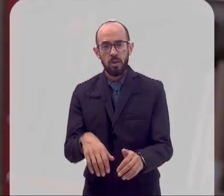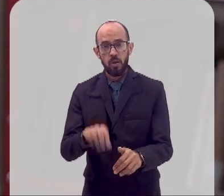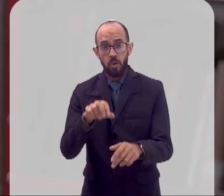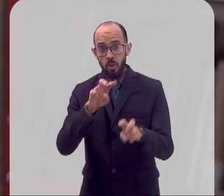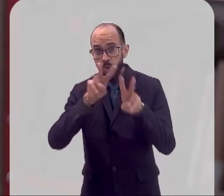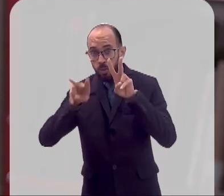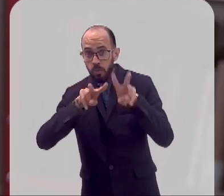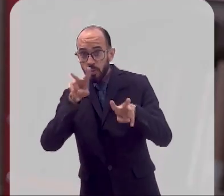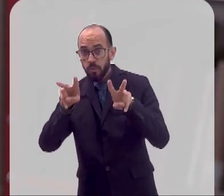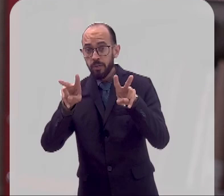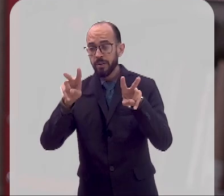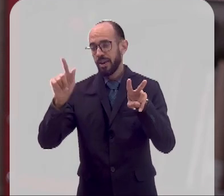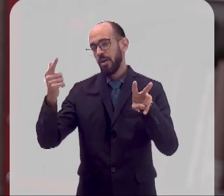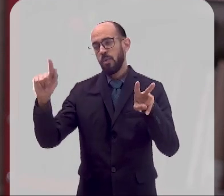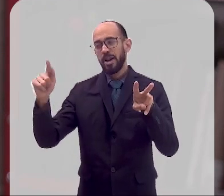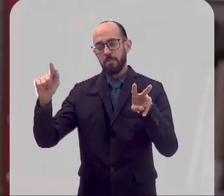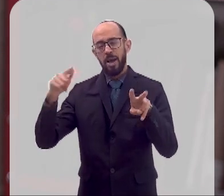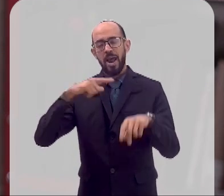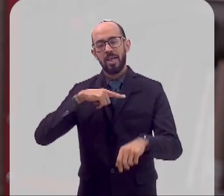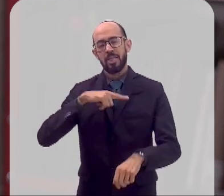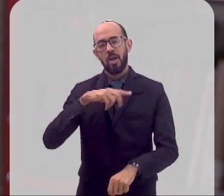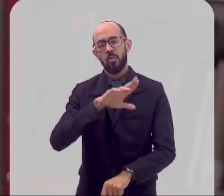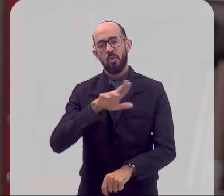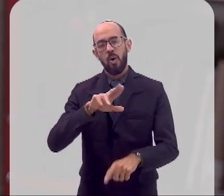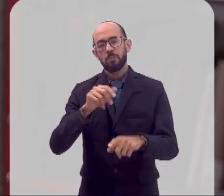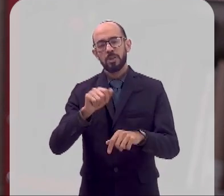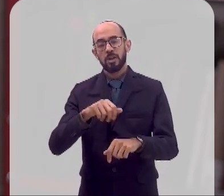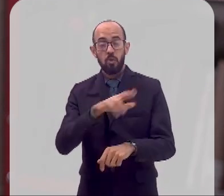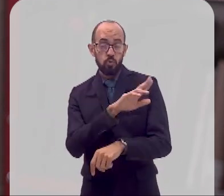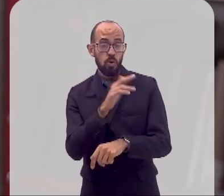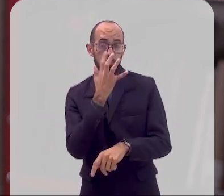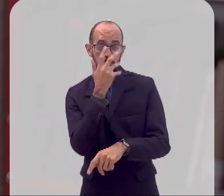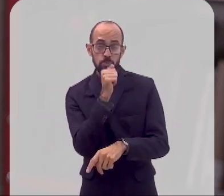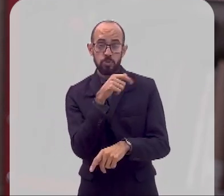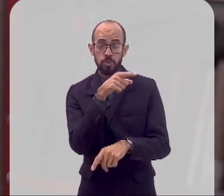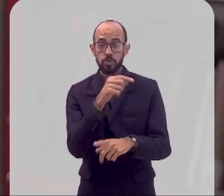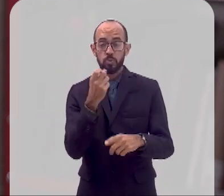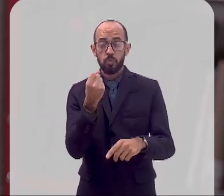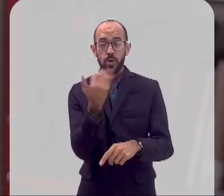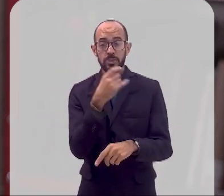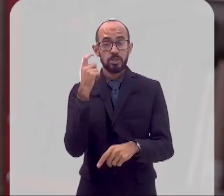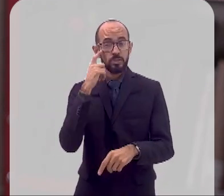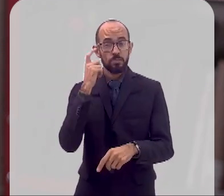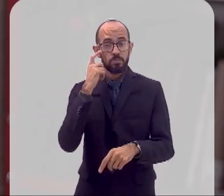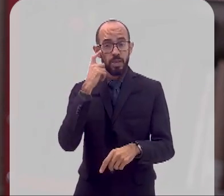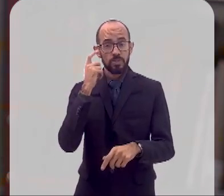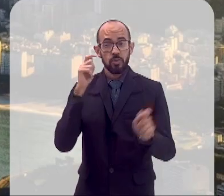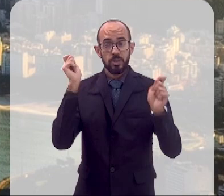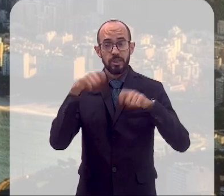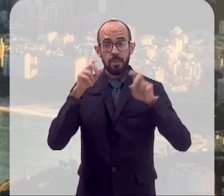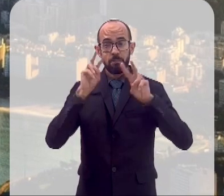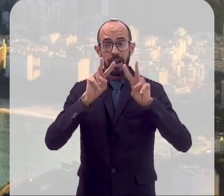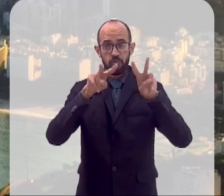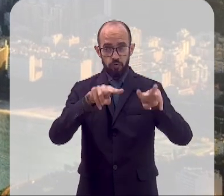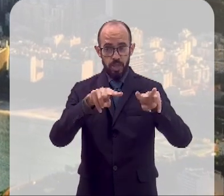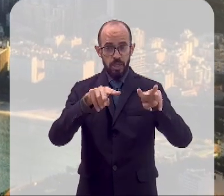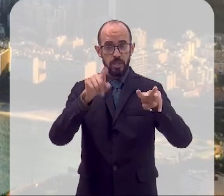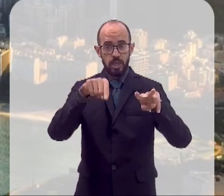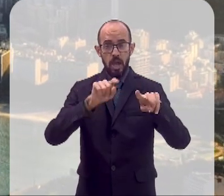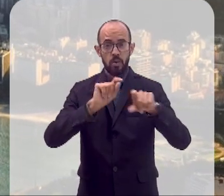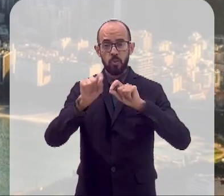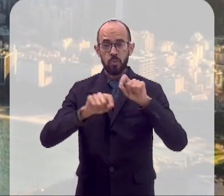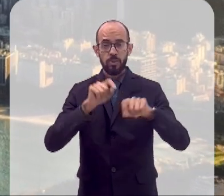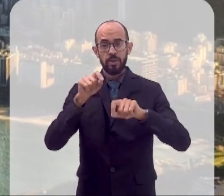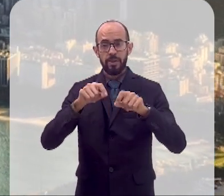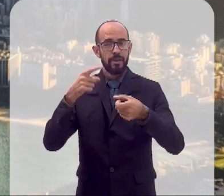O Mirante da Guanabara tem esse nome e esse nome é excelente, inclusive, quando a gente pensa o que é visível a partir desse mirante, que é